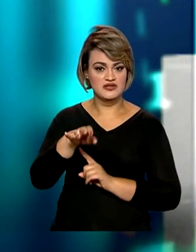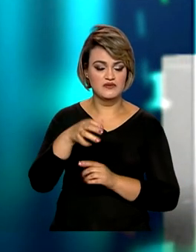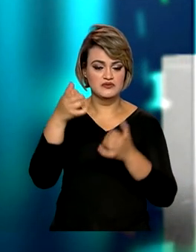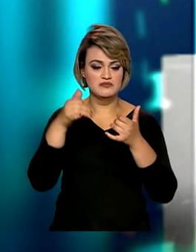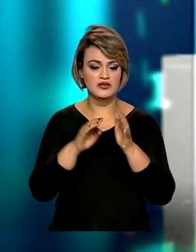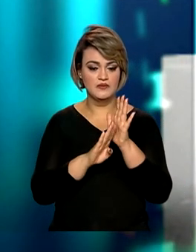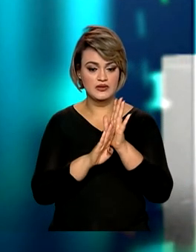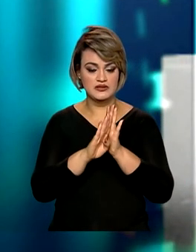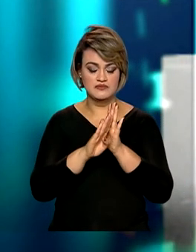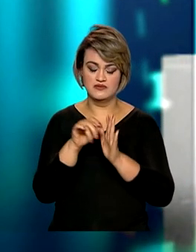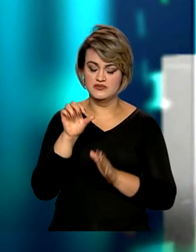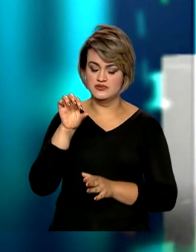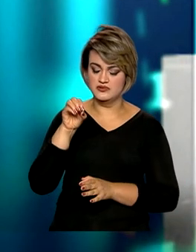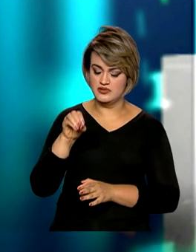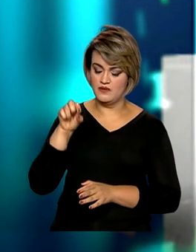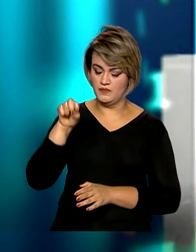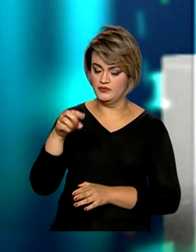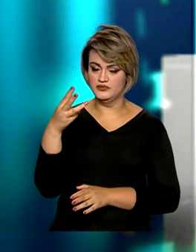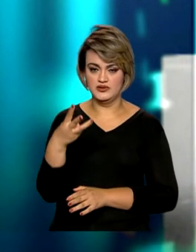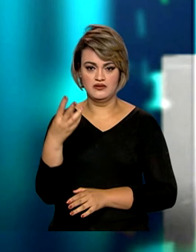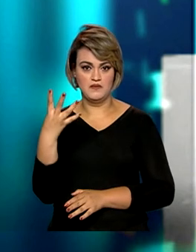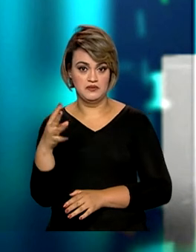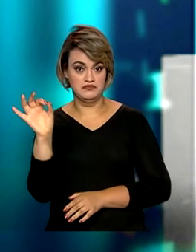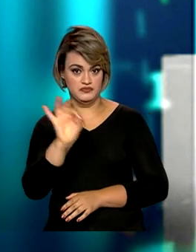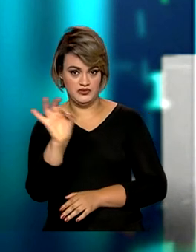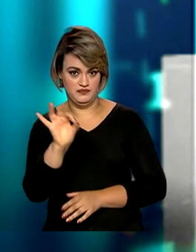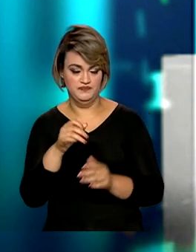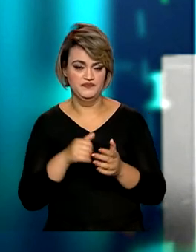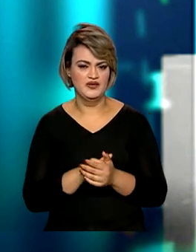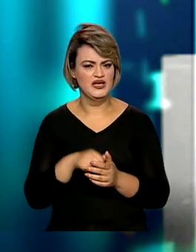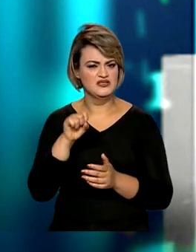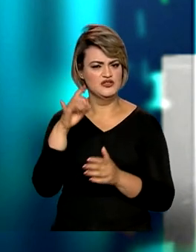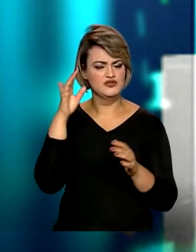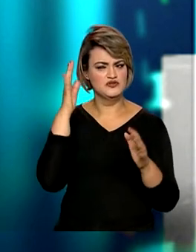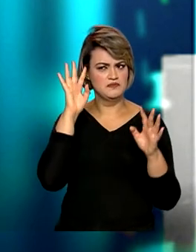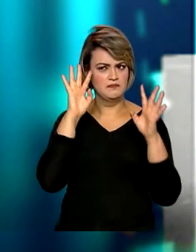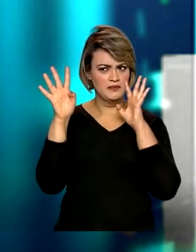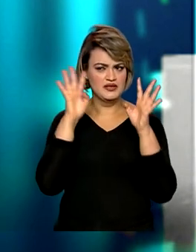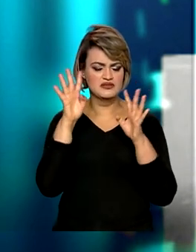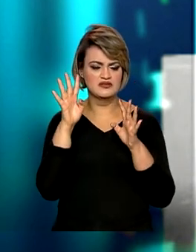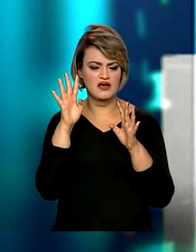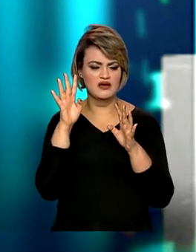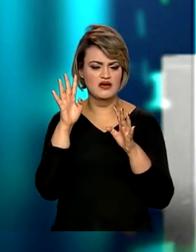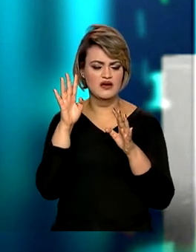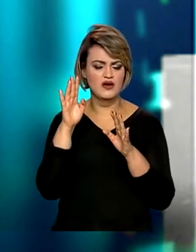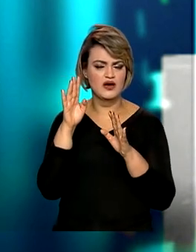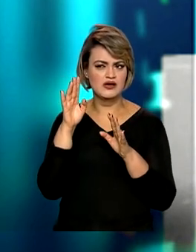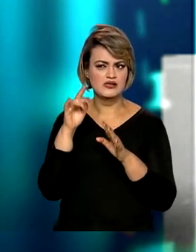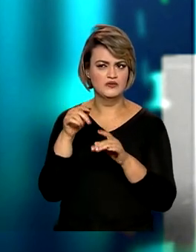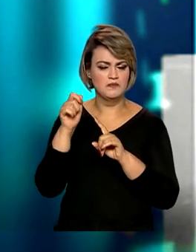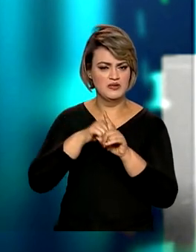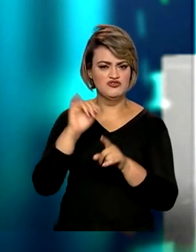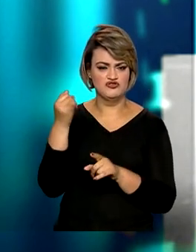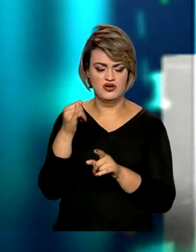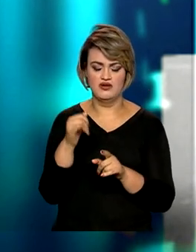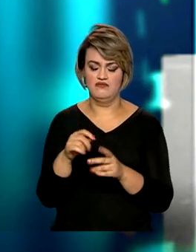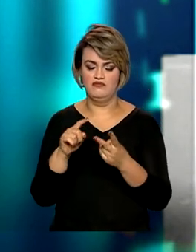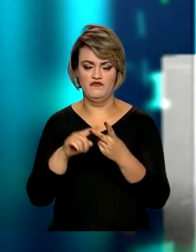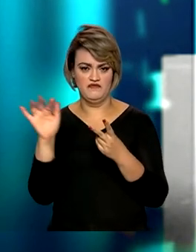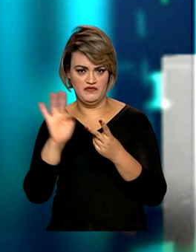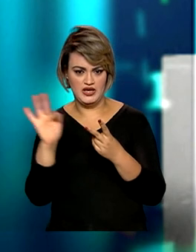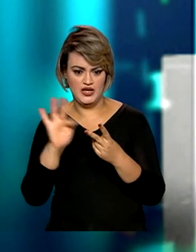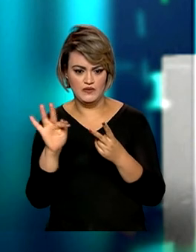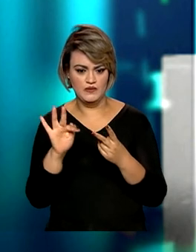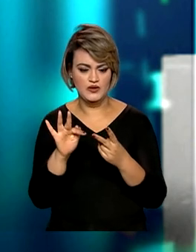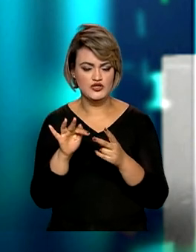do PIB em 0,34%. Se considerarmos o conjunto do crescimento em janeiro e fevereiro, ele